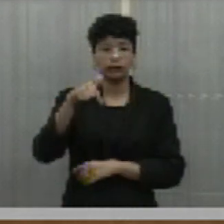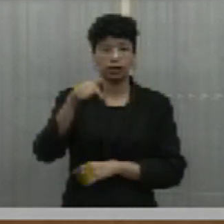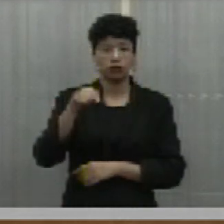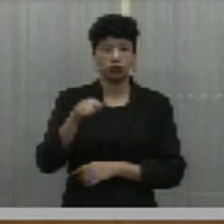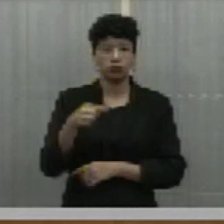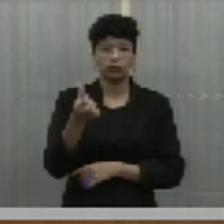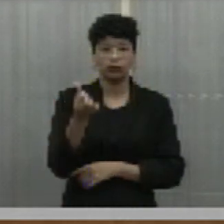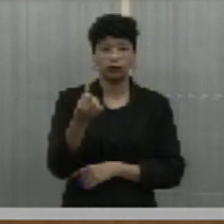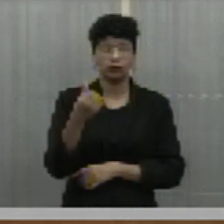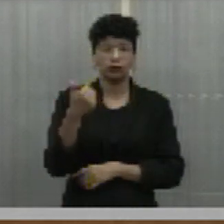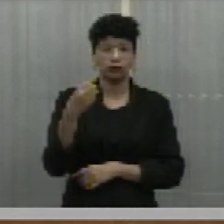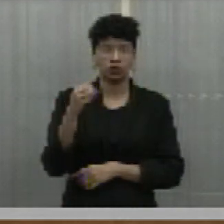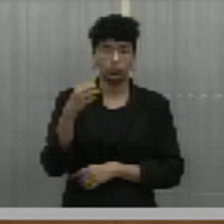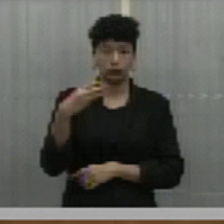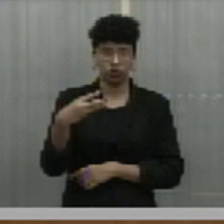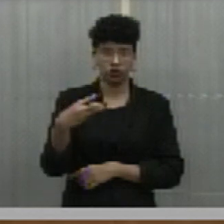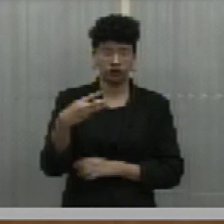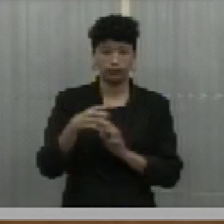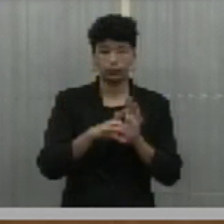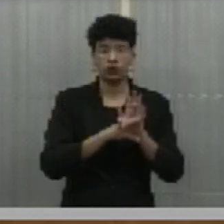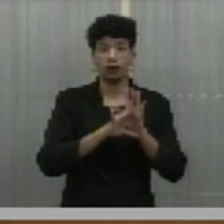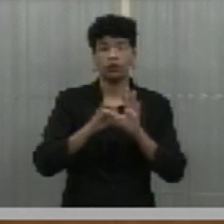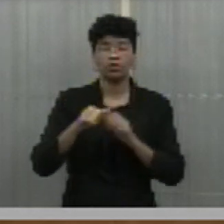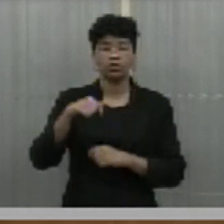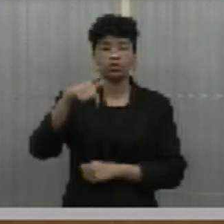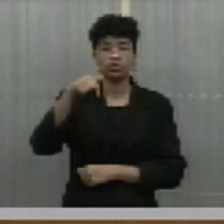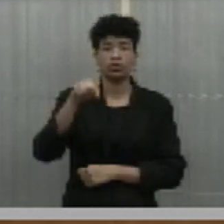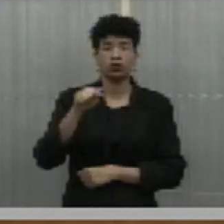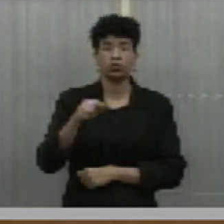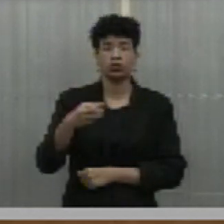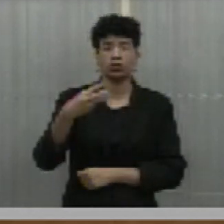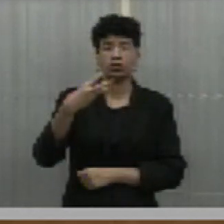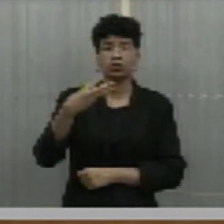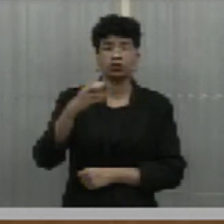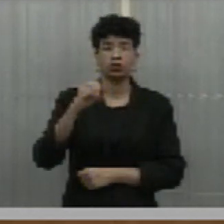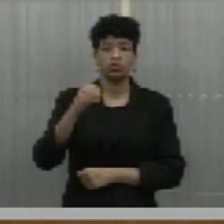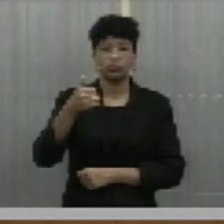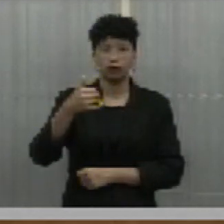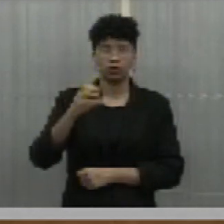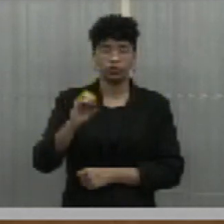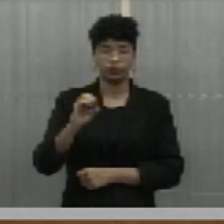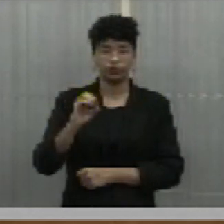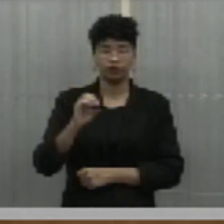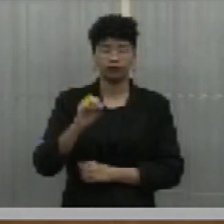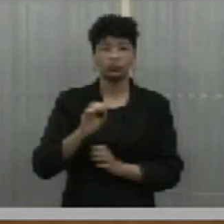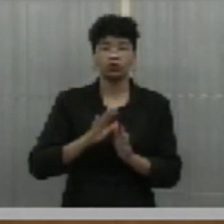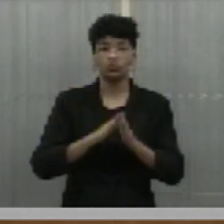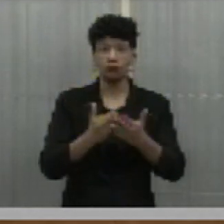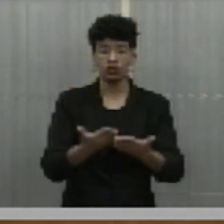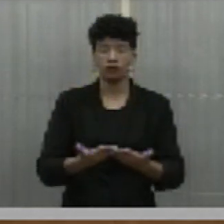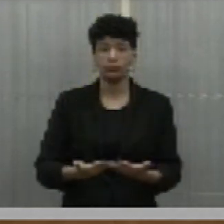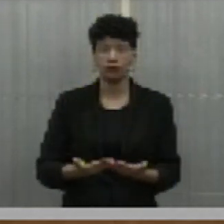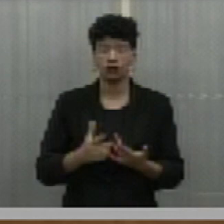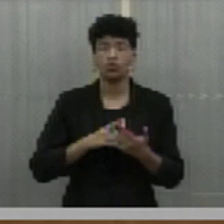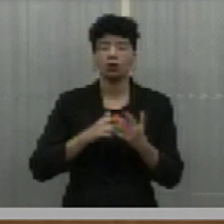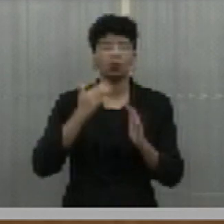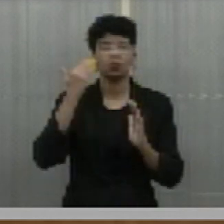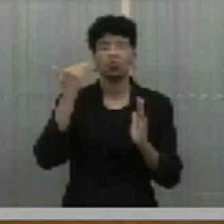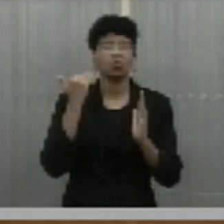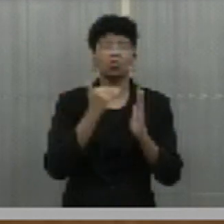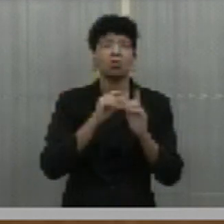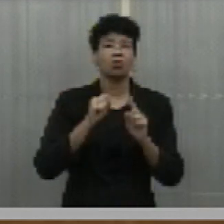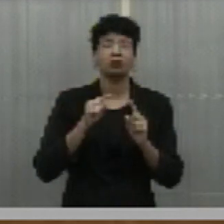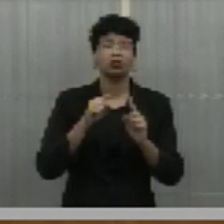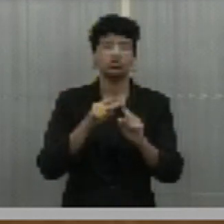.603, Lei nº 7.310, Este requerimento tem por objetivo que seja